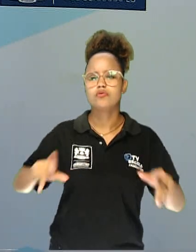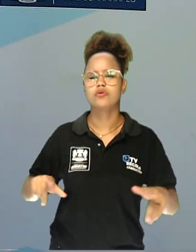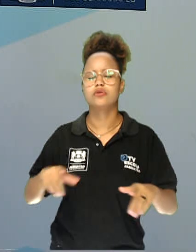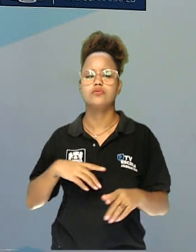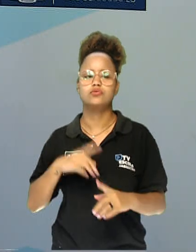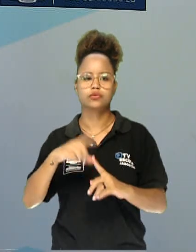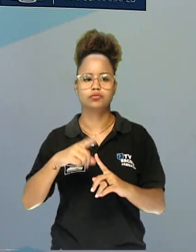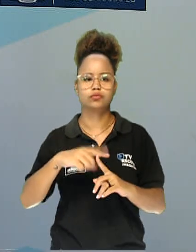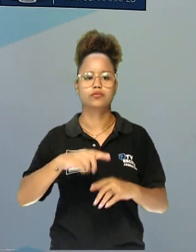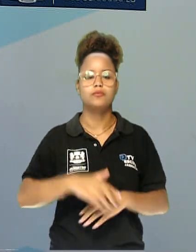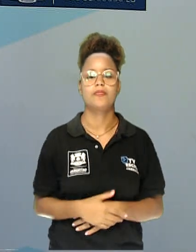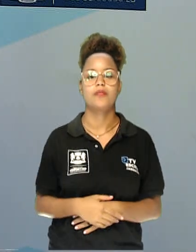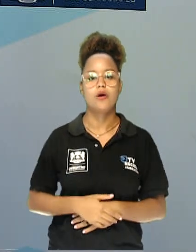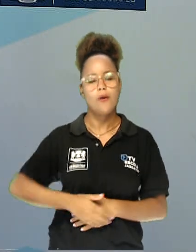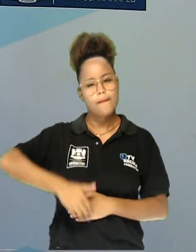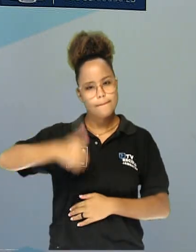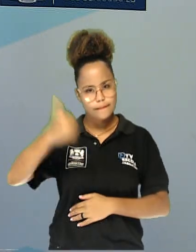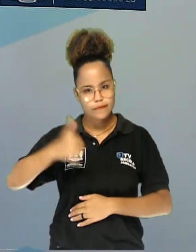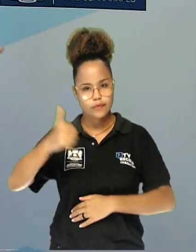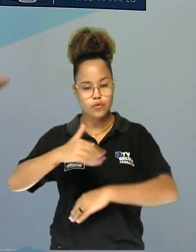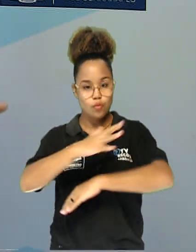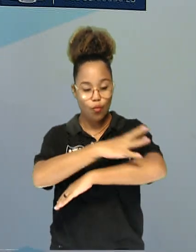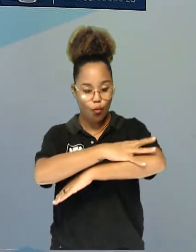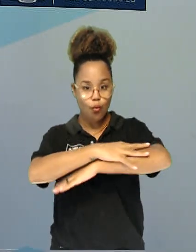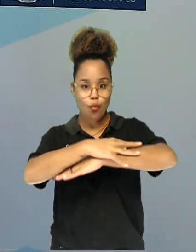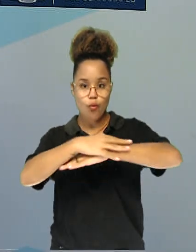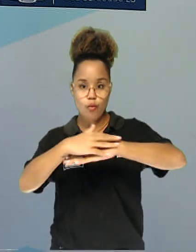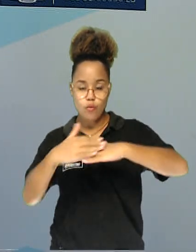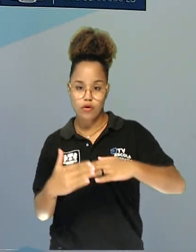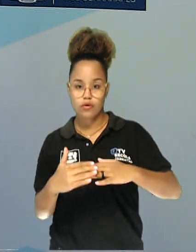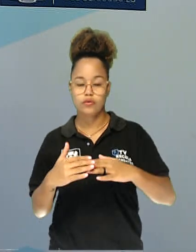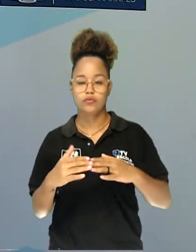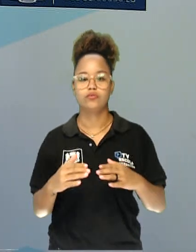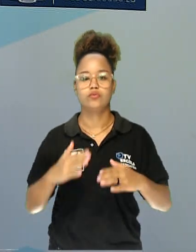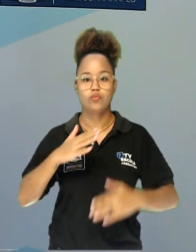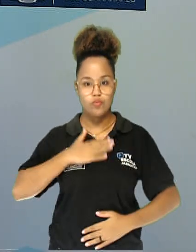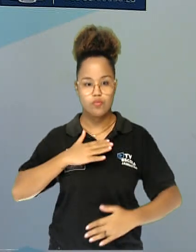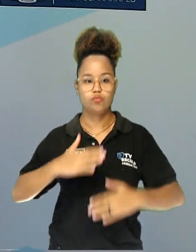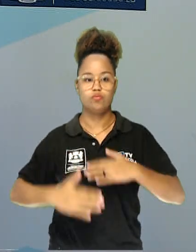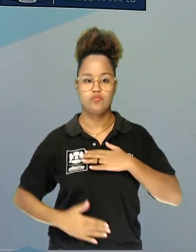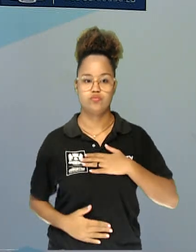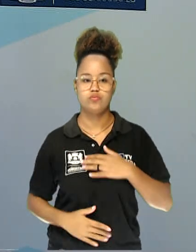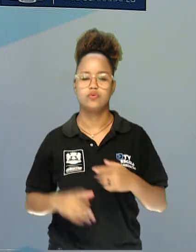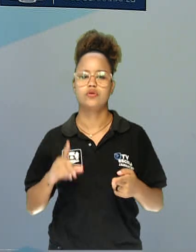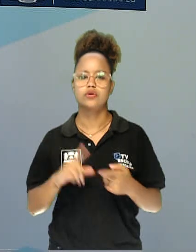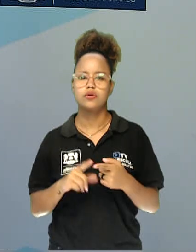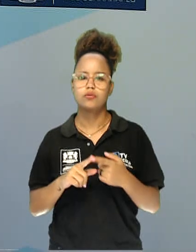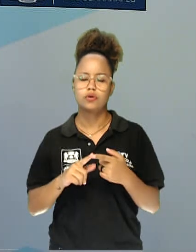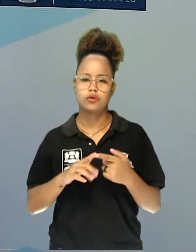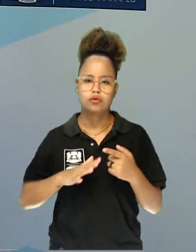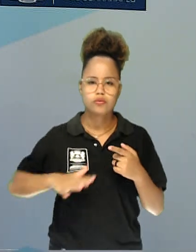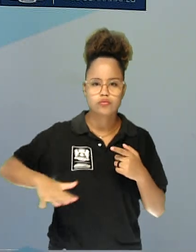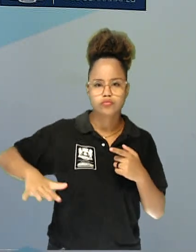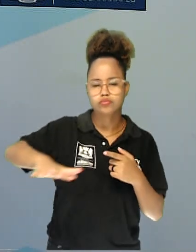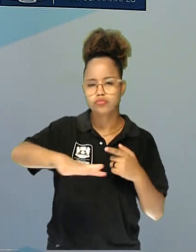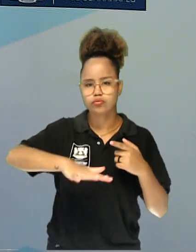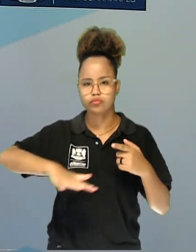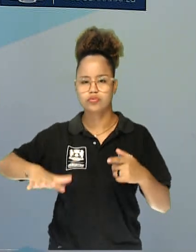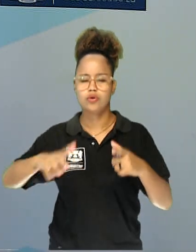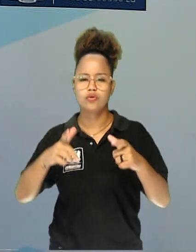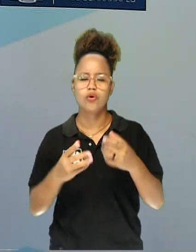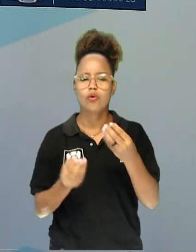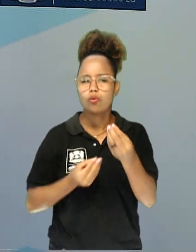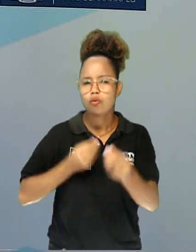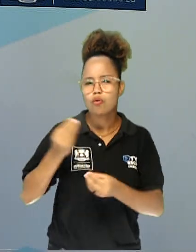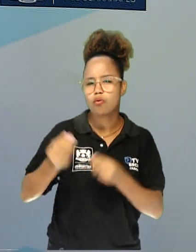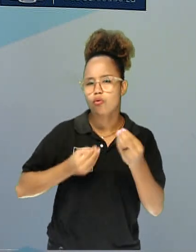formas. Primeiramente, na cobertura do corpo e também no ambiente e a forma de